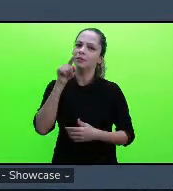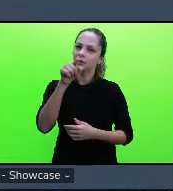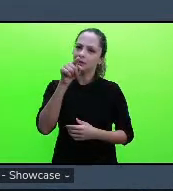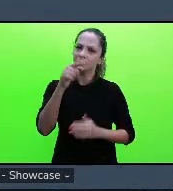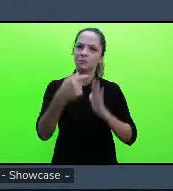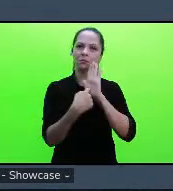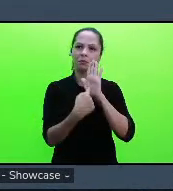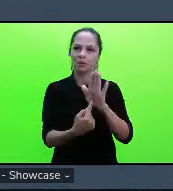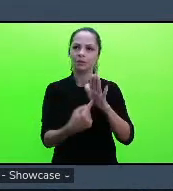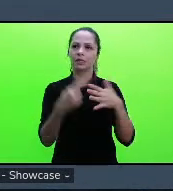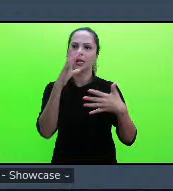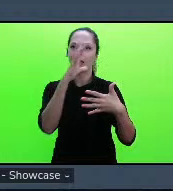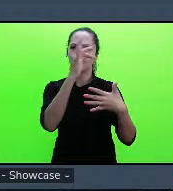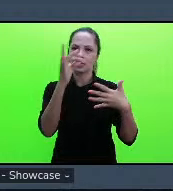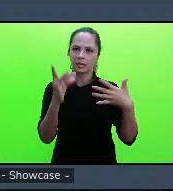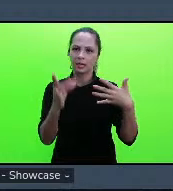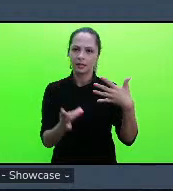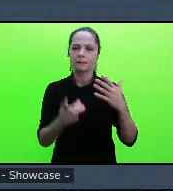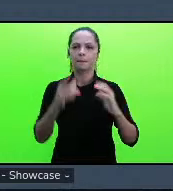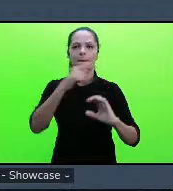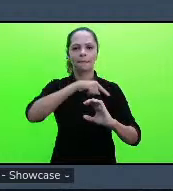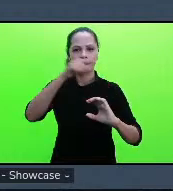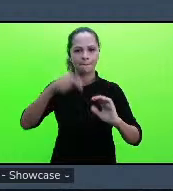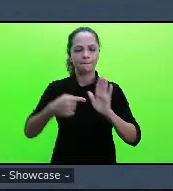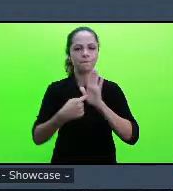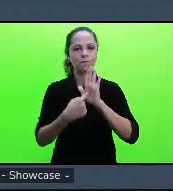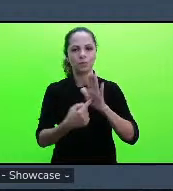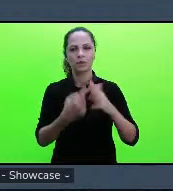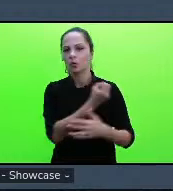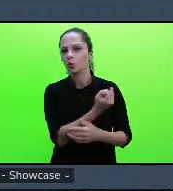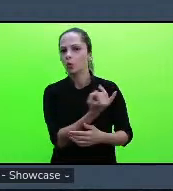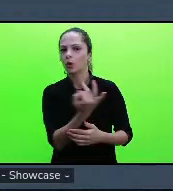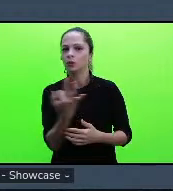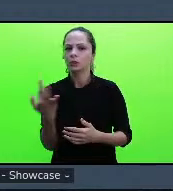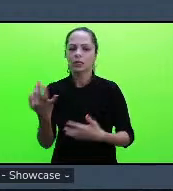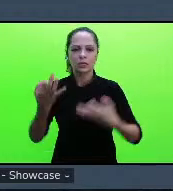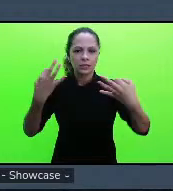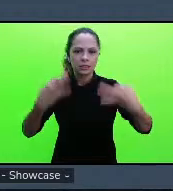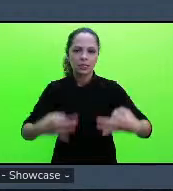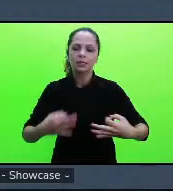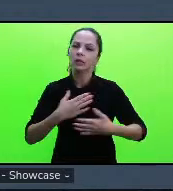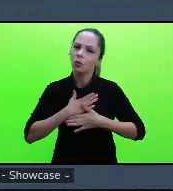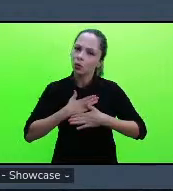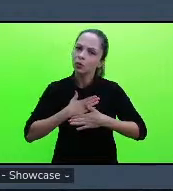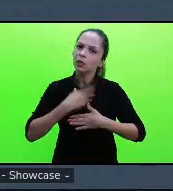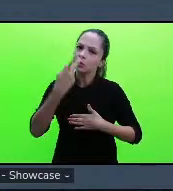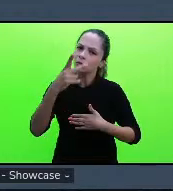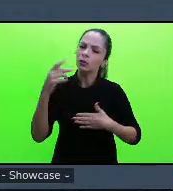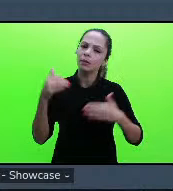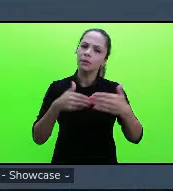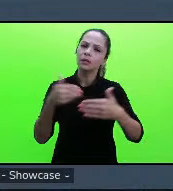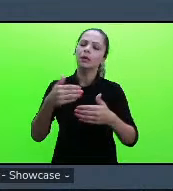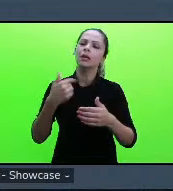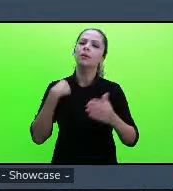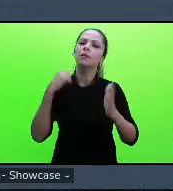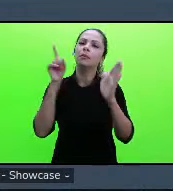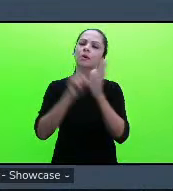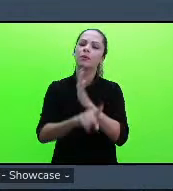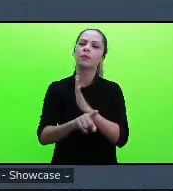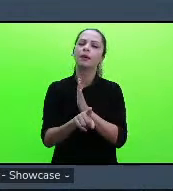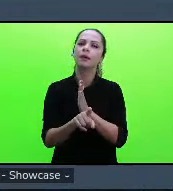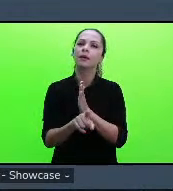quantidades lá certinho gostei muito dessa sua apresentação mas eu queria te perguntar uma coisa você fez